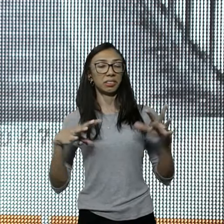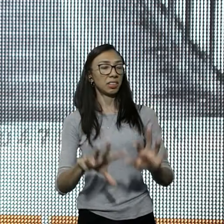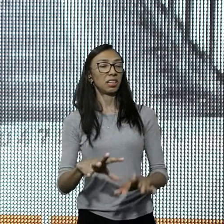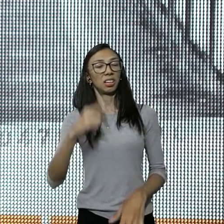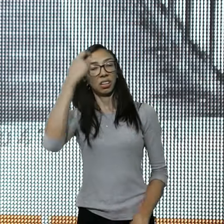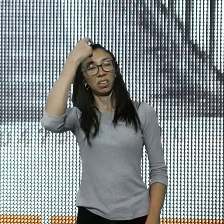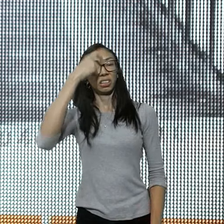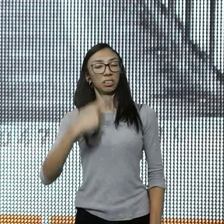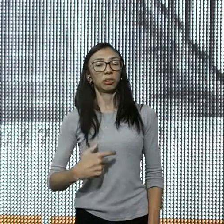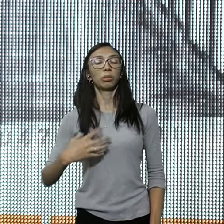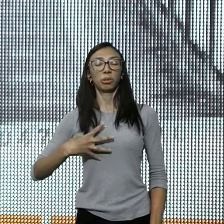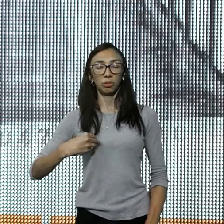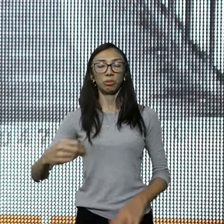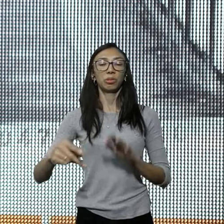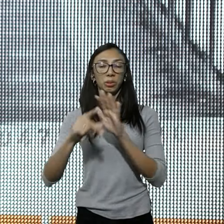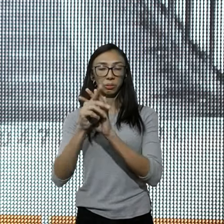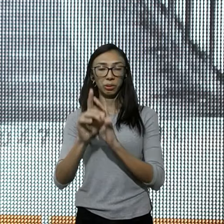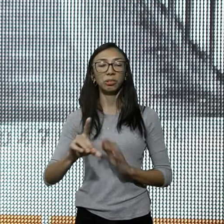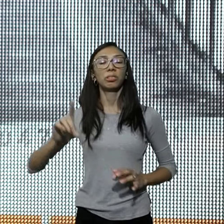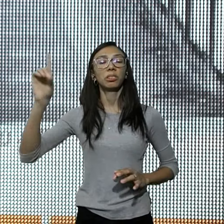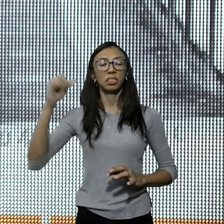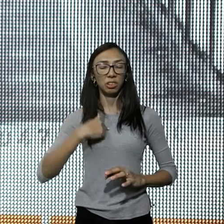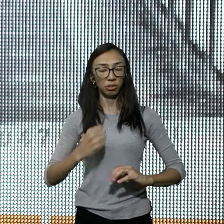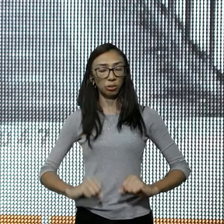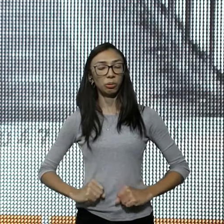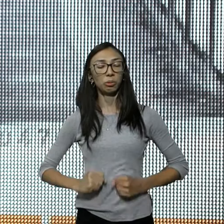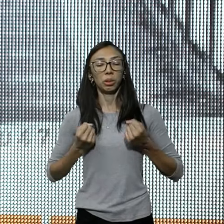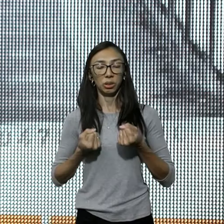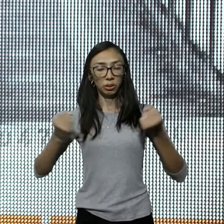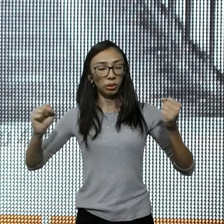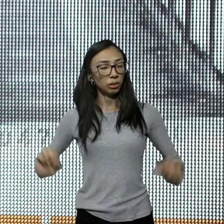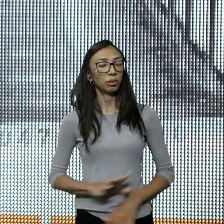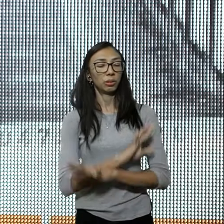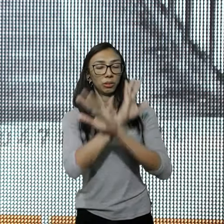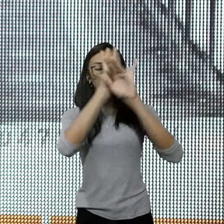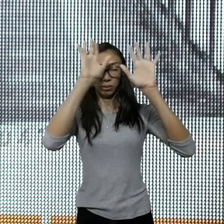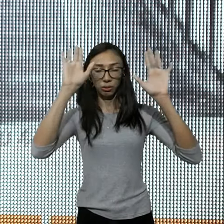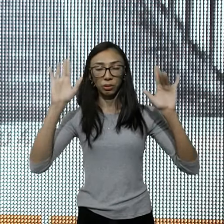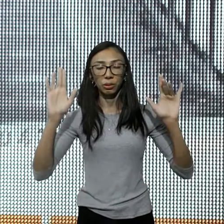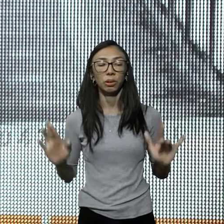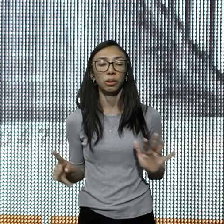filho de Deus, e eu estou disposto, a viver uma vida, que glorifique a Ele,